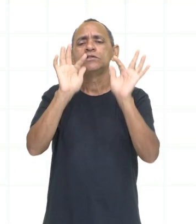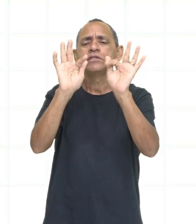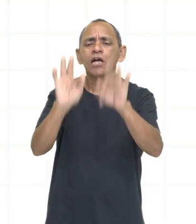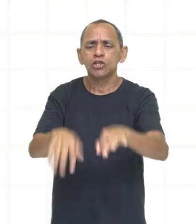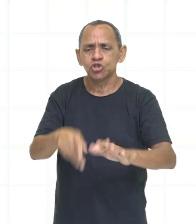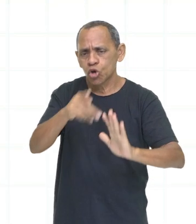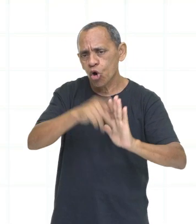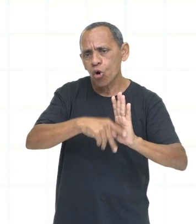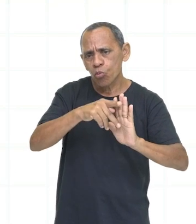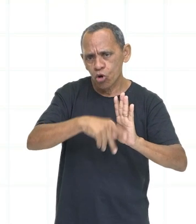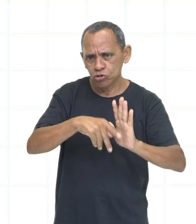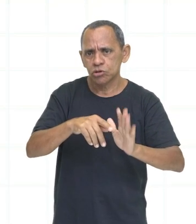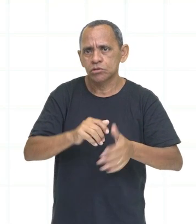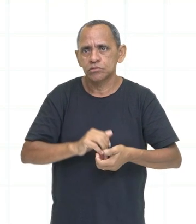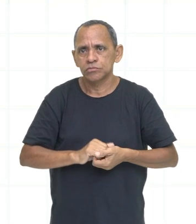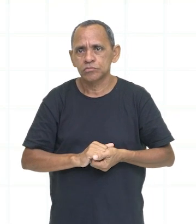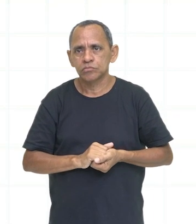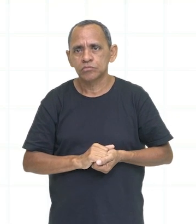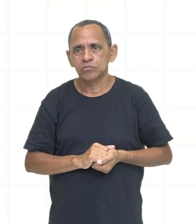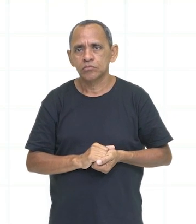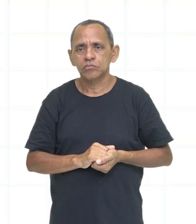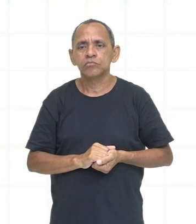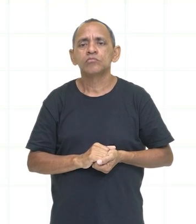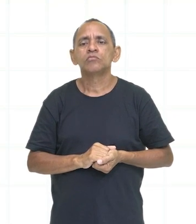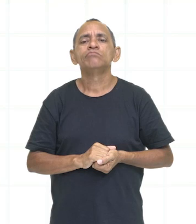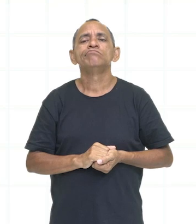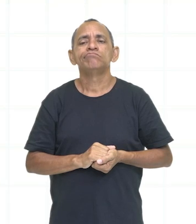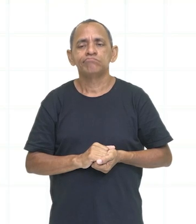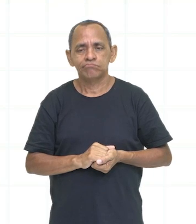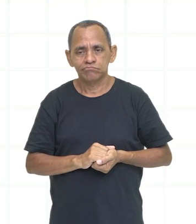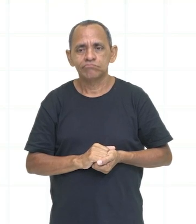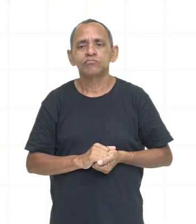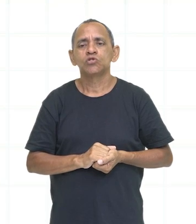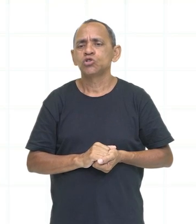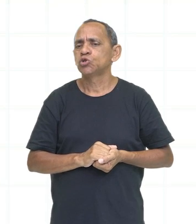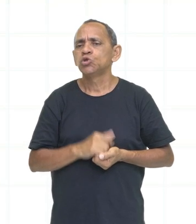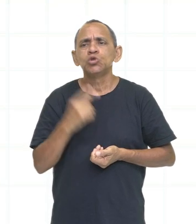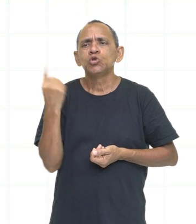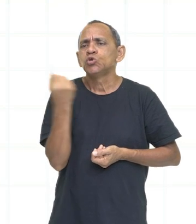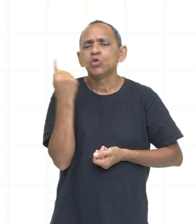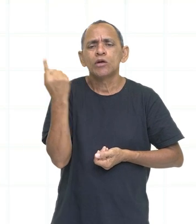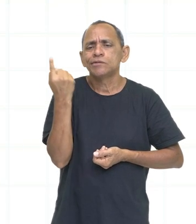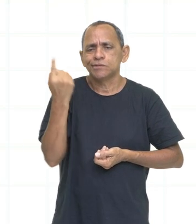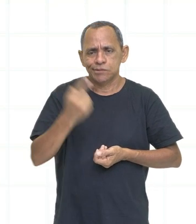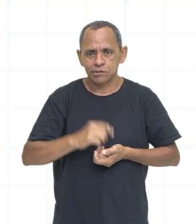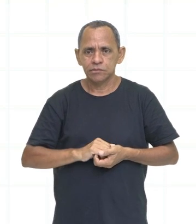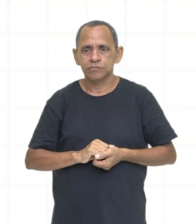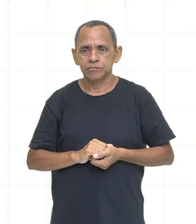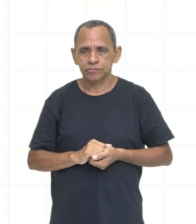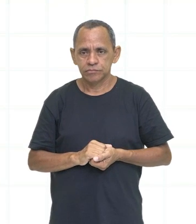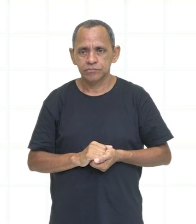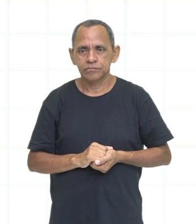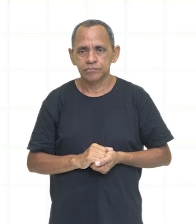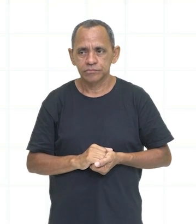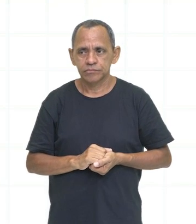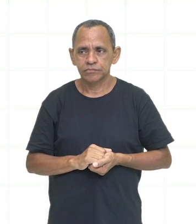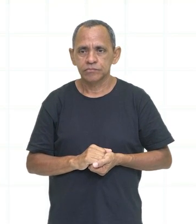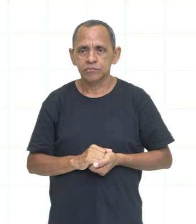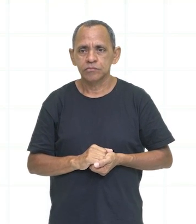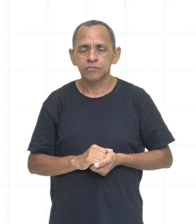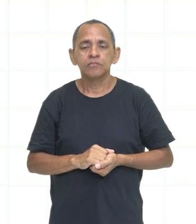terminou, finalizou o projeto completamente sozinha. Certo? Ou by, completamente